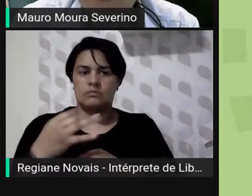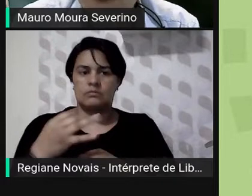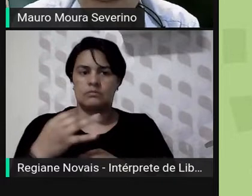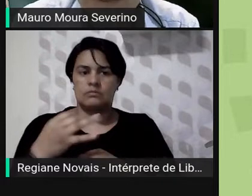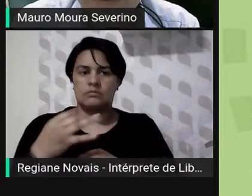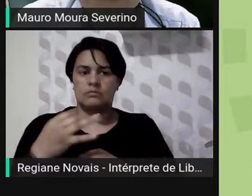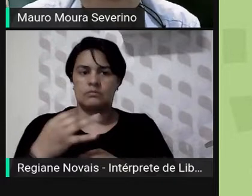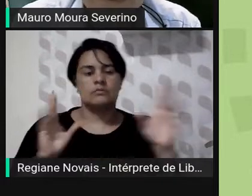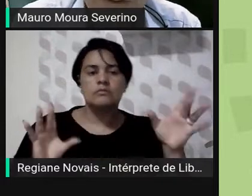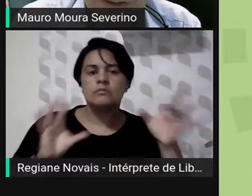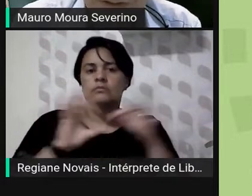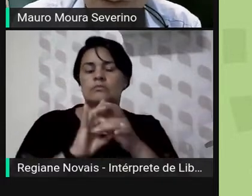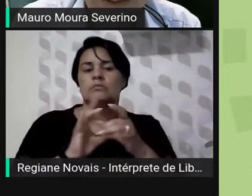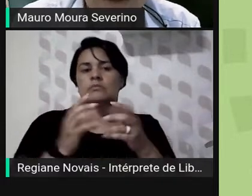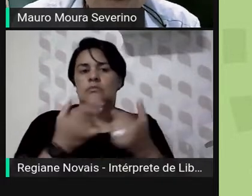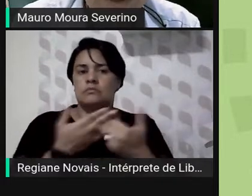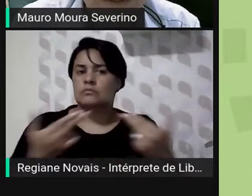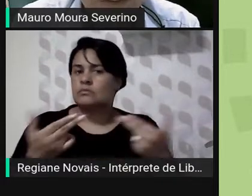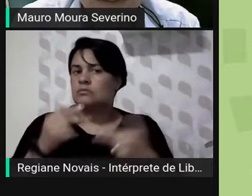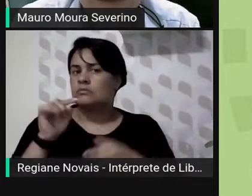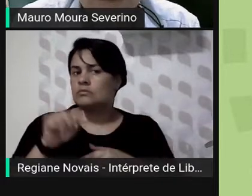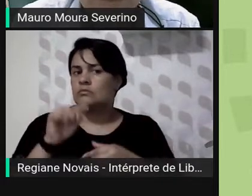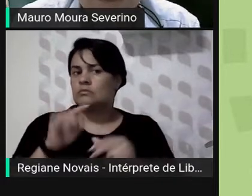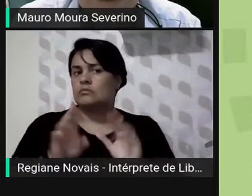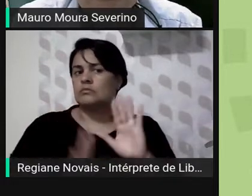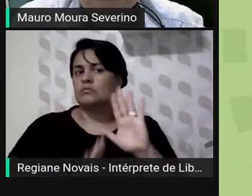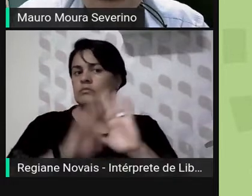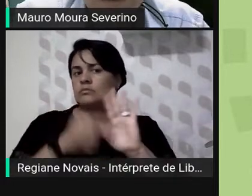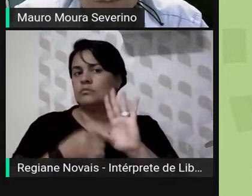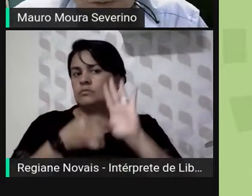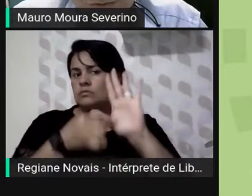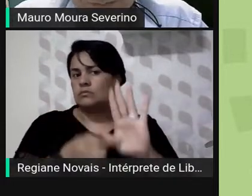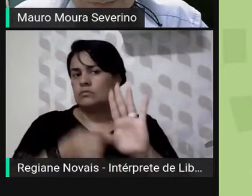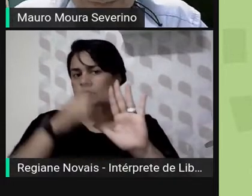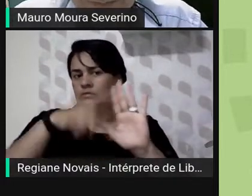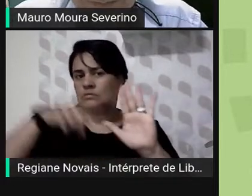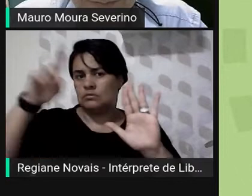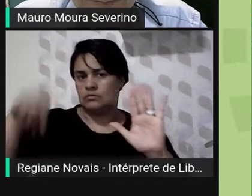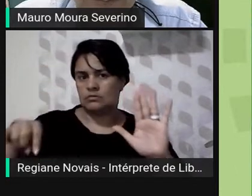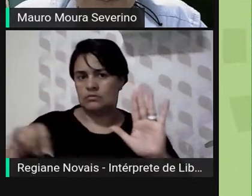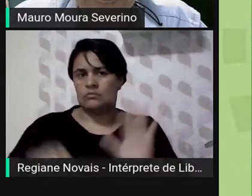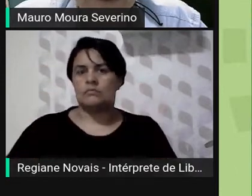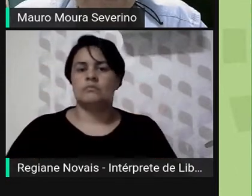adequada de indicador de resultado com indicador de esforço.